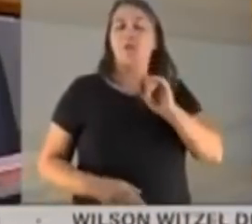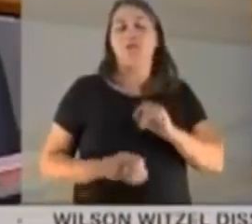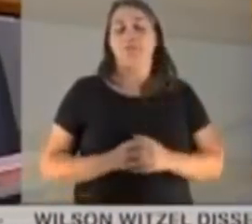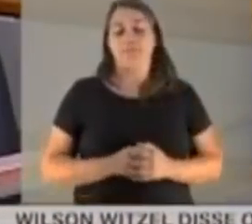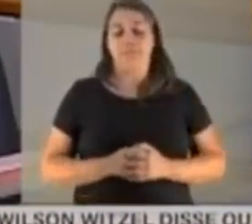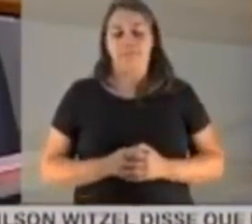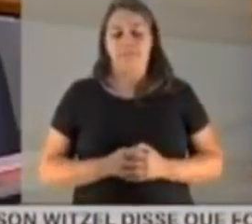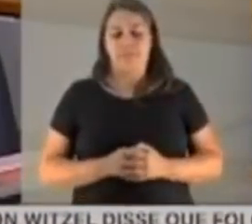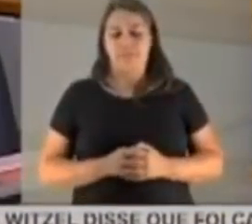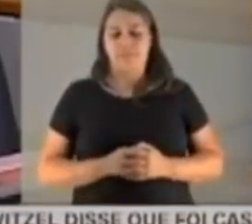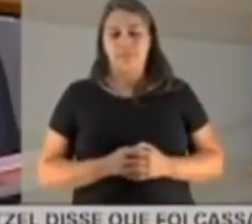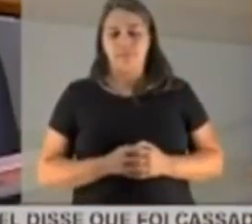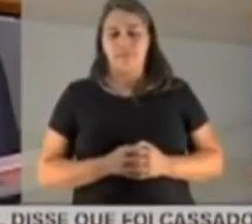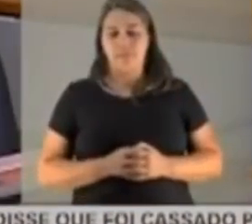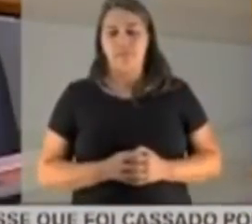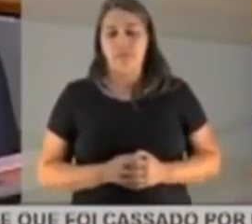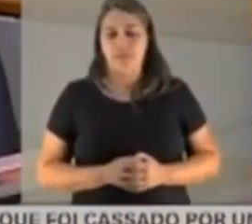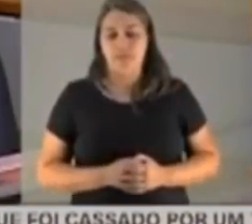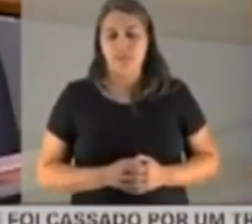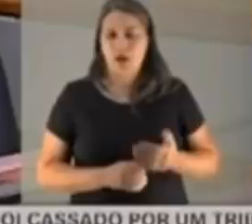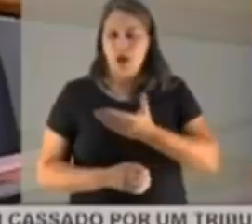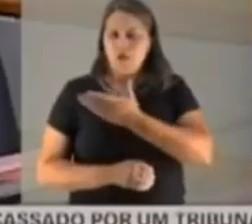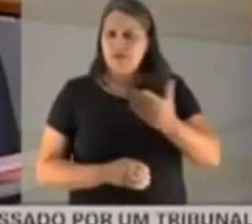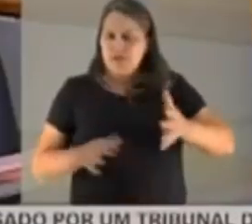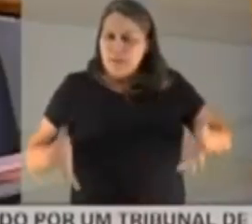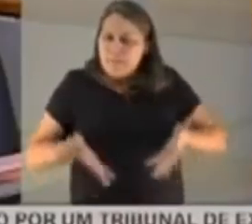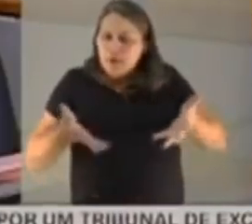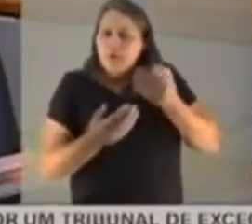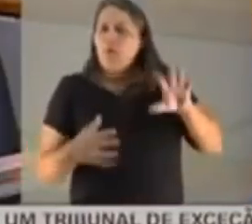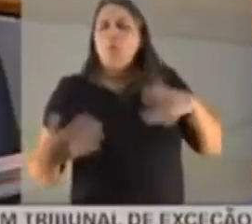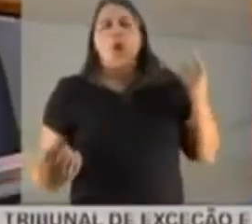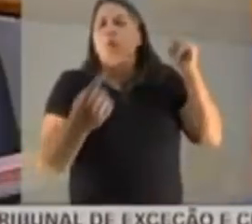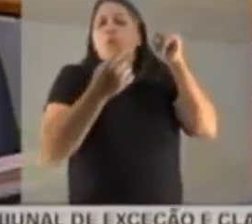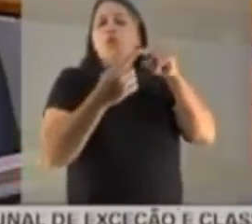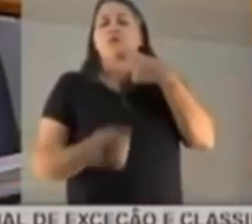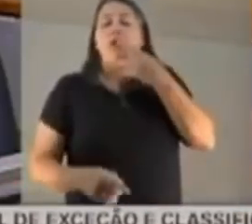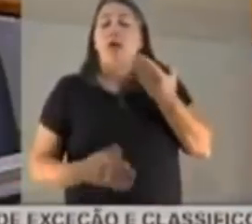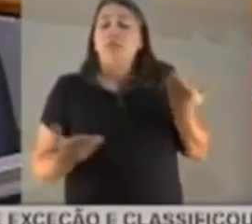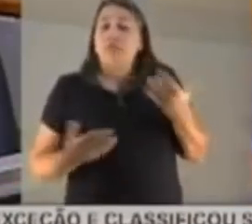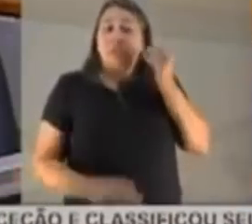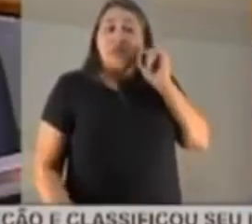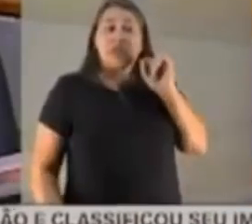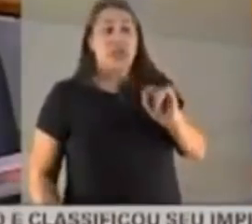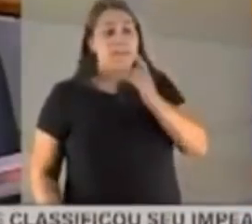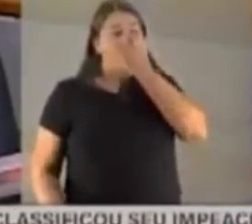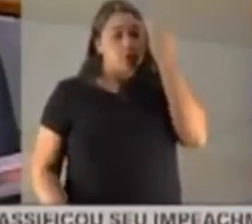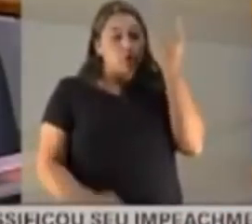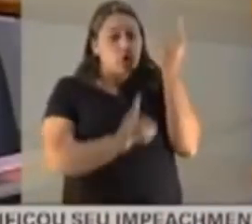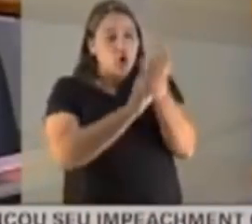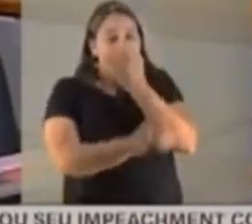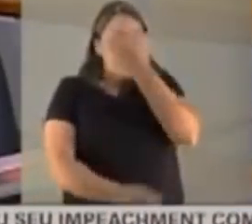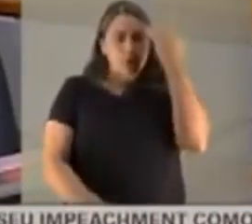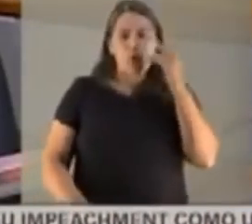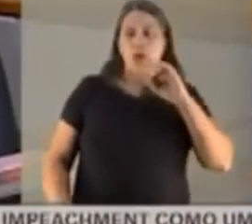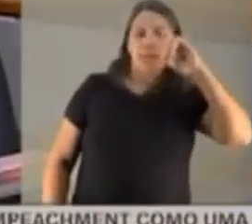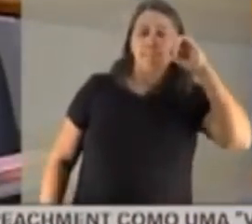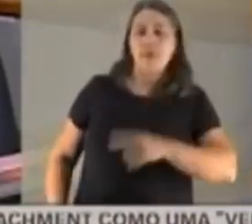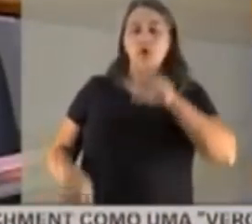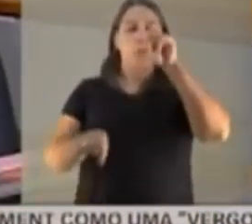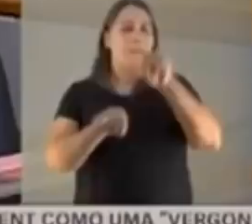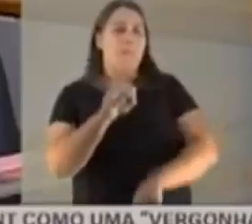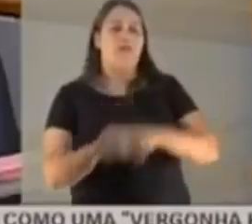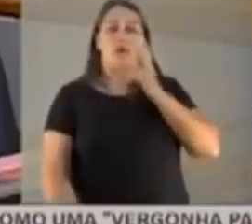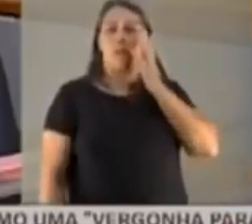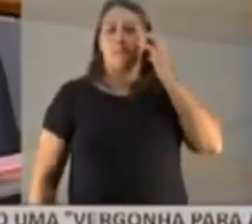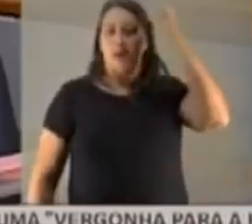por exemplo, o senhor a ser motivado a falar exatamente isso. Quem sabe a gente chegue aos mandantes do caso Marielle, do